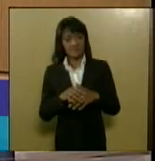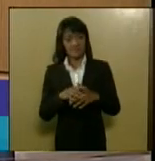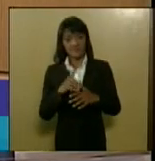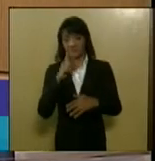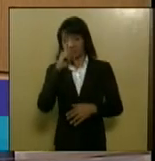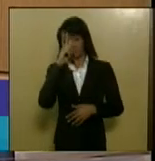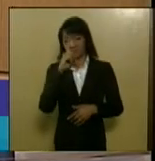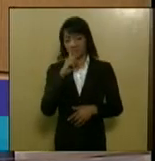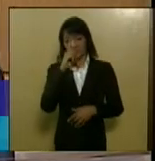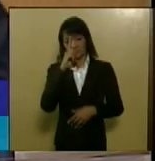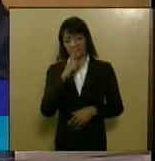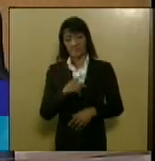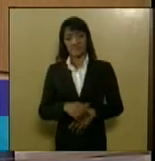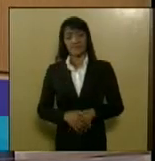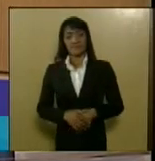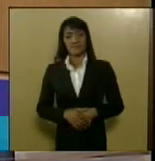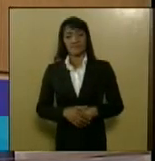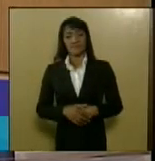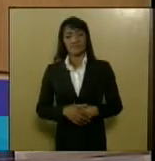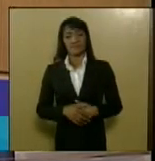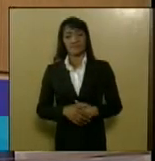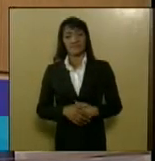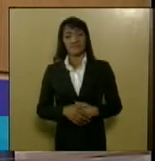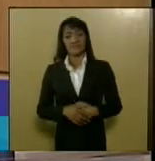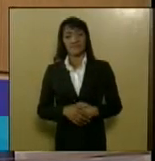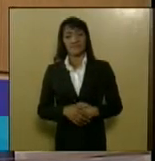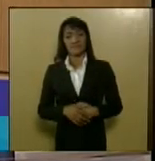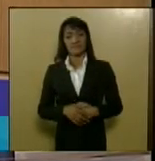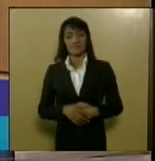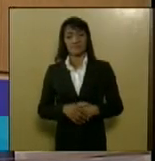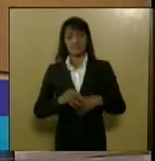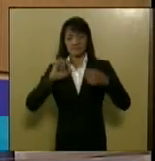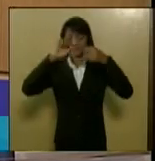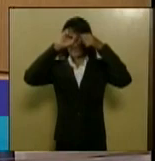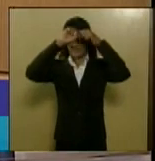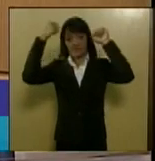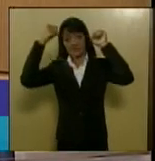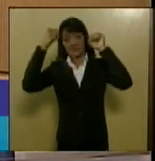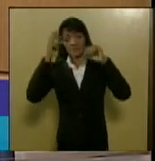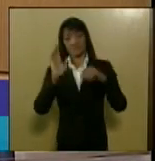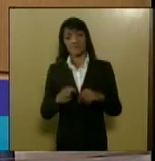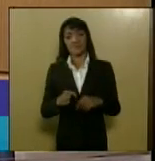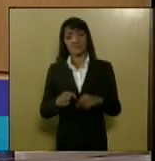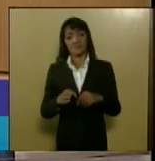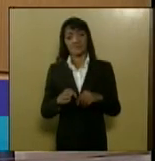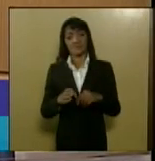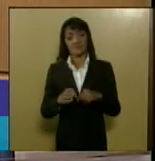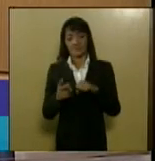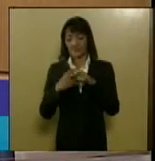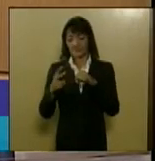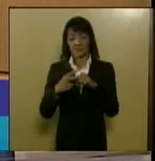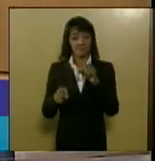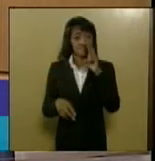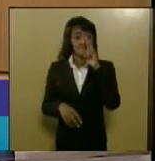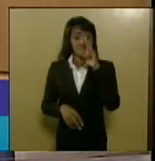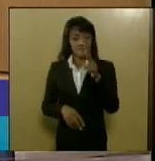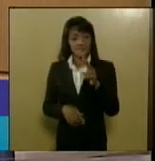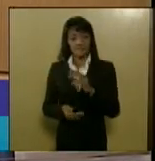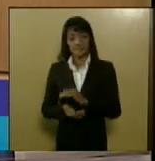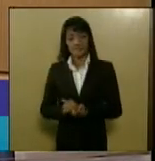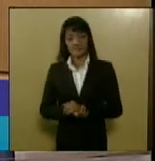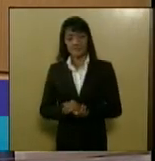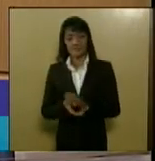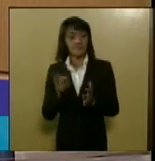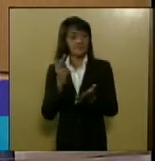e você vê o AVC a incidência no fumante é extremamente alta é o